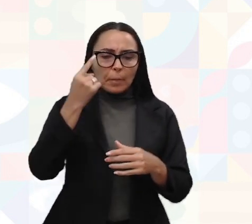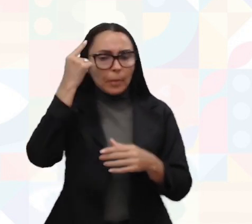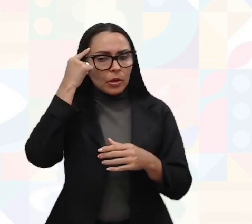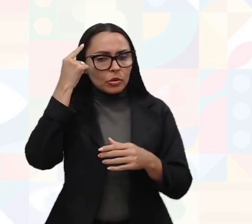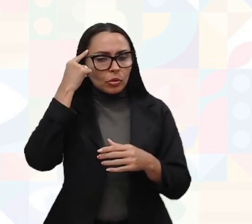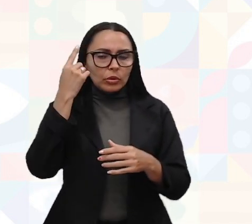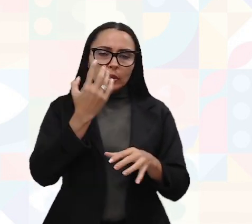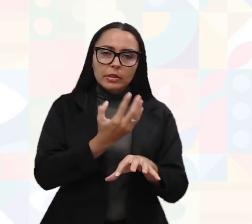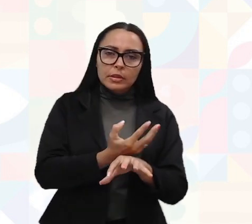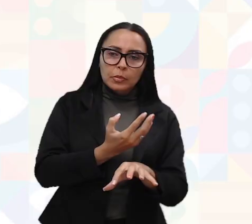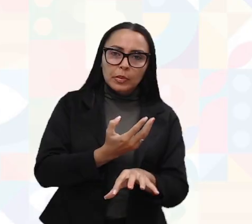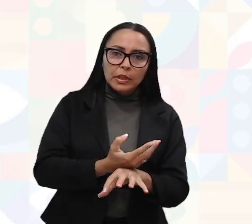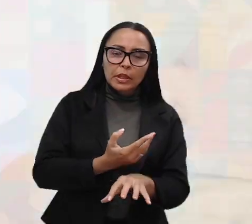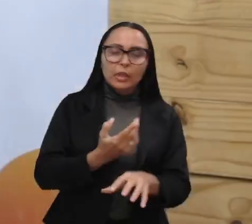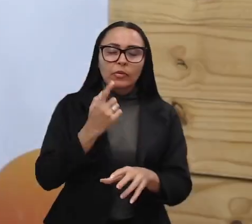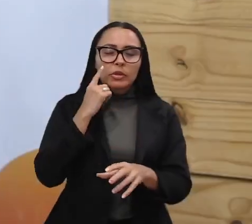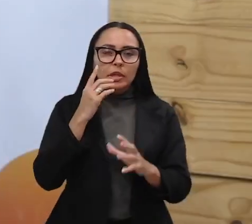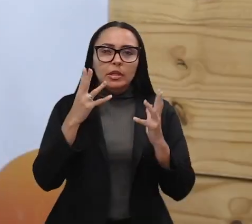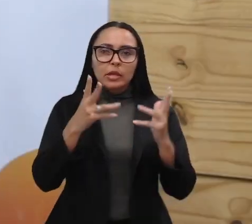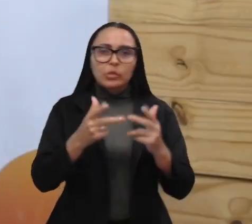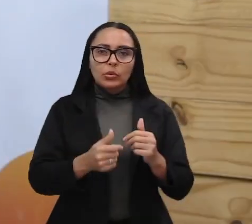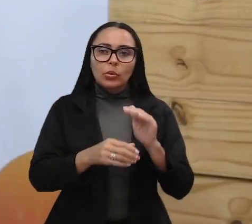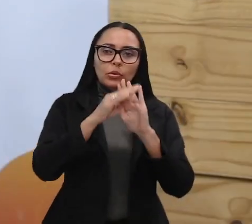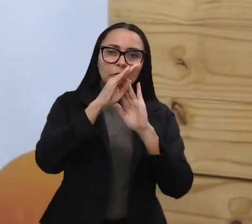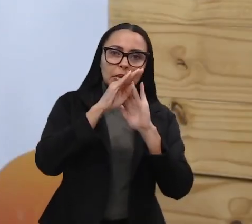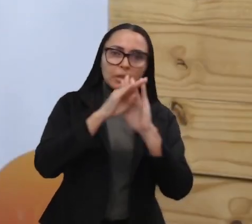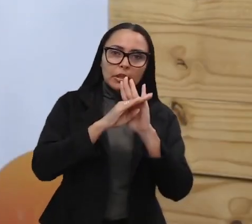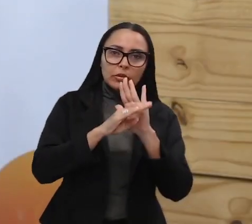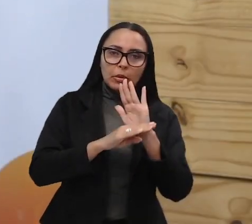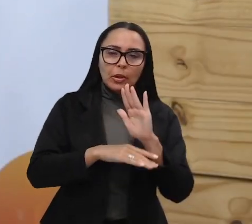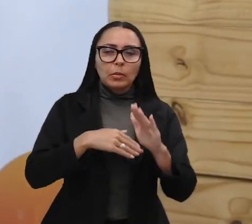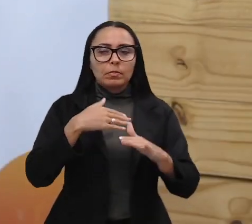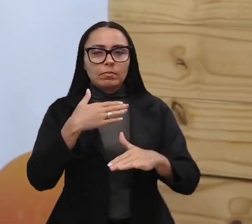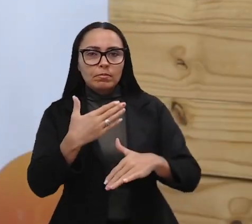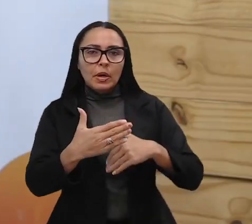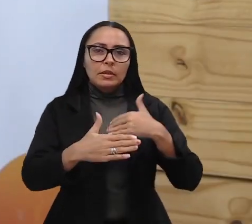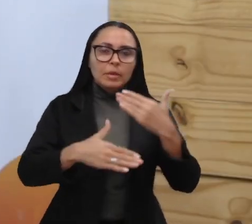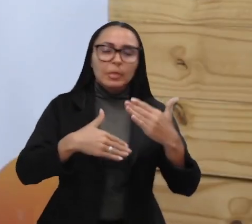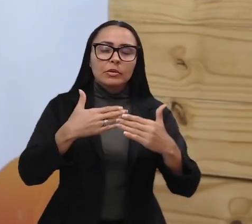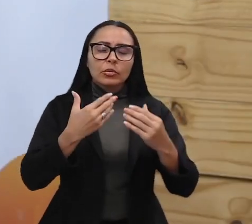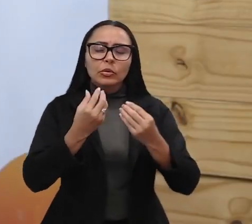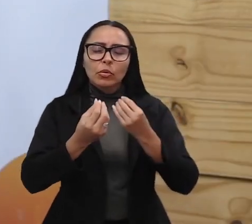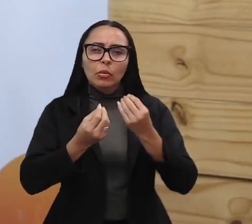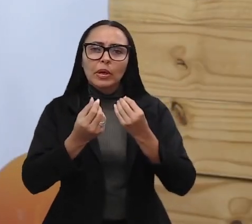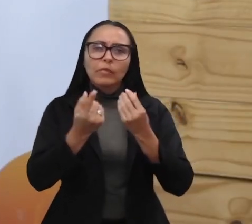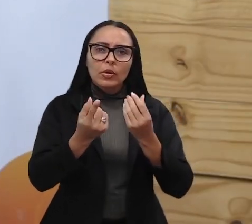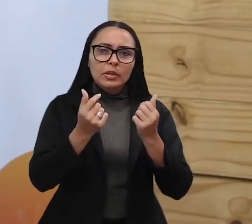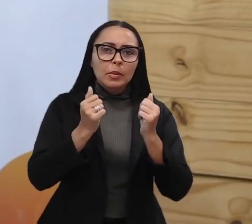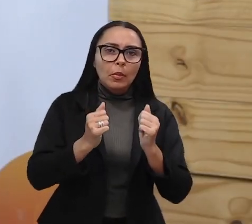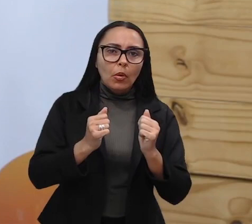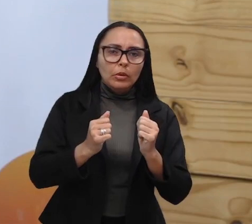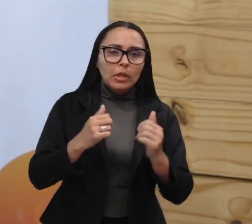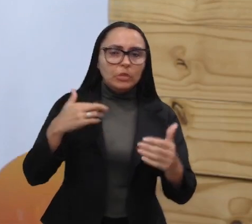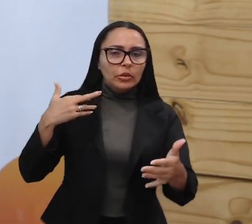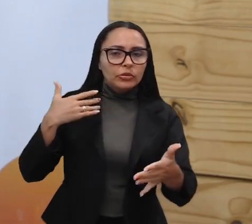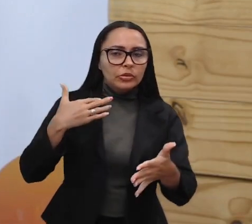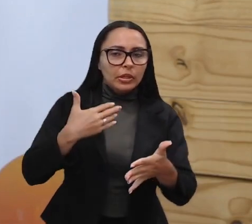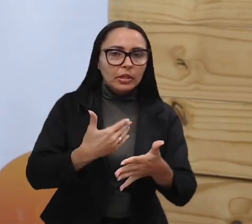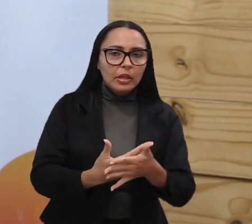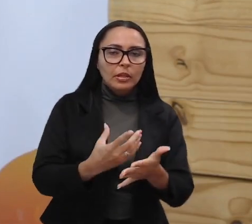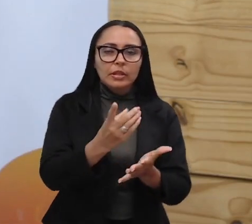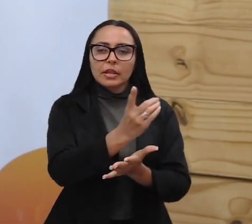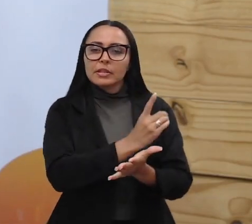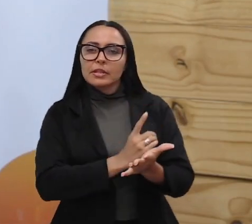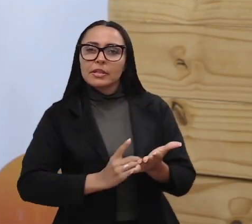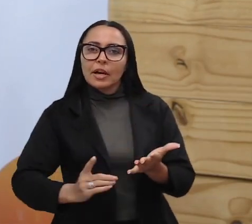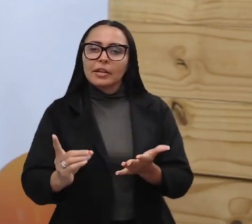disciplina, para que você tenha todo um planejamento, um passo a passo, de como é que você pode estar chegando a ser designer de